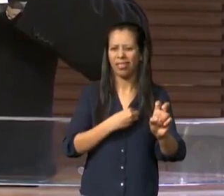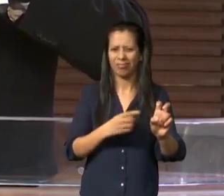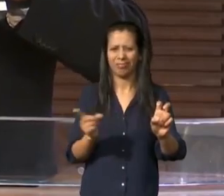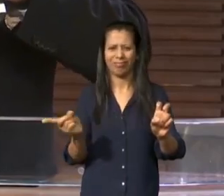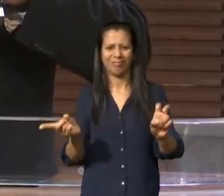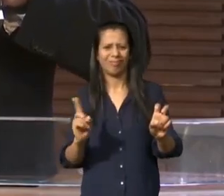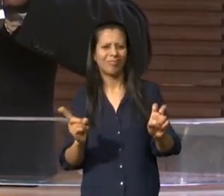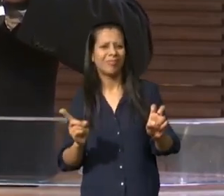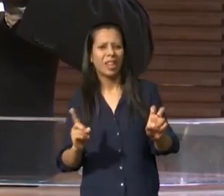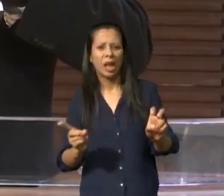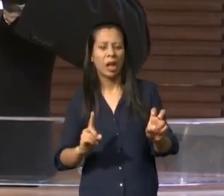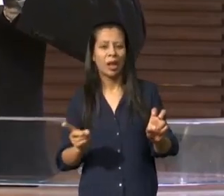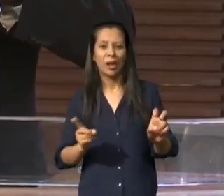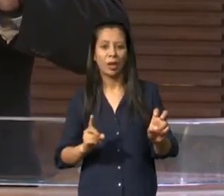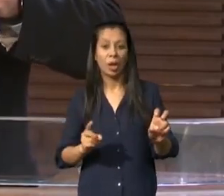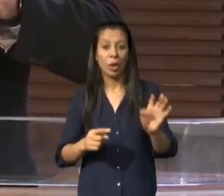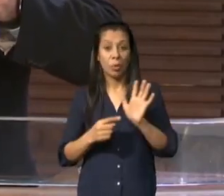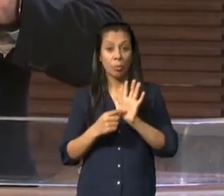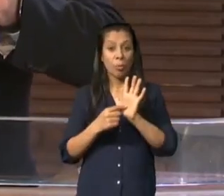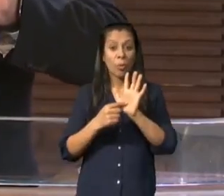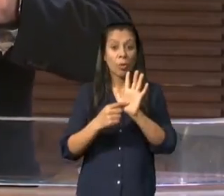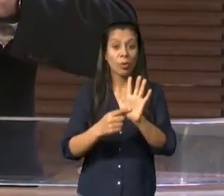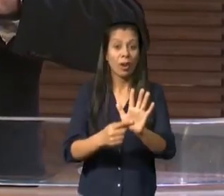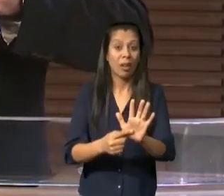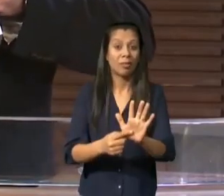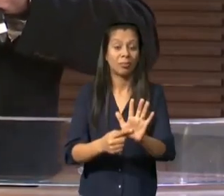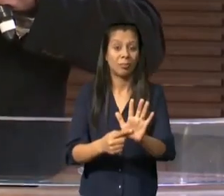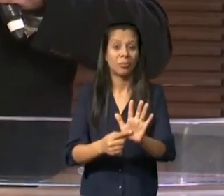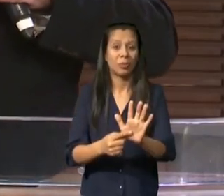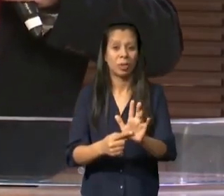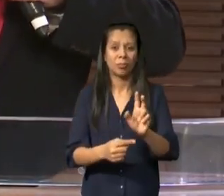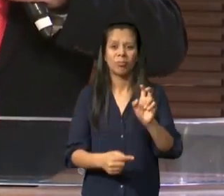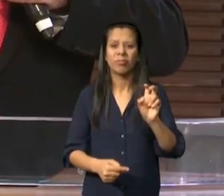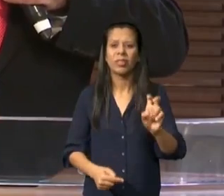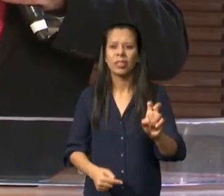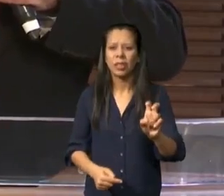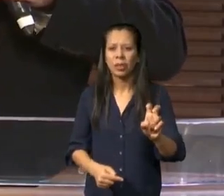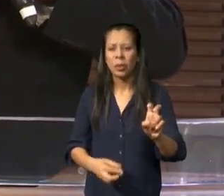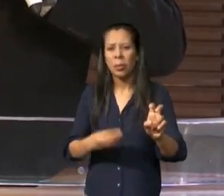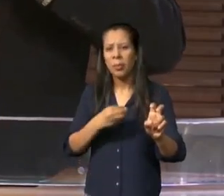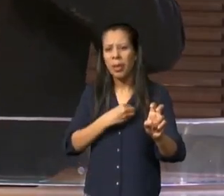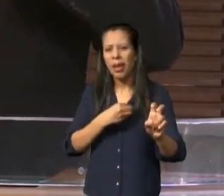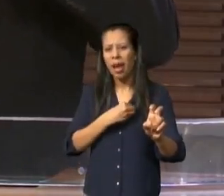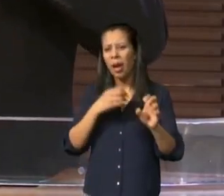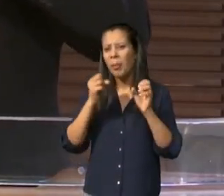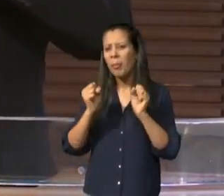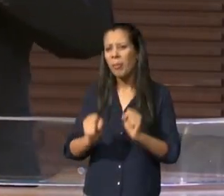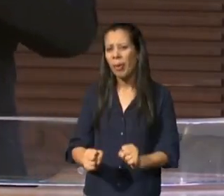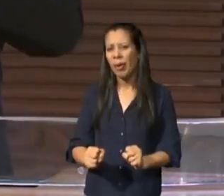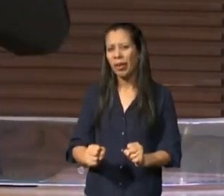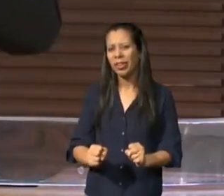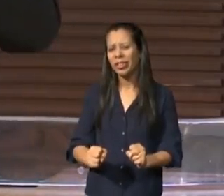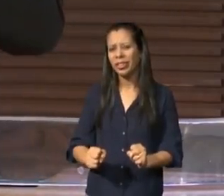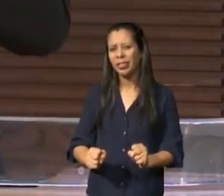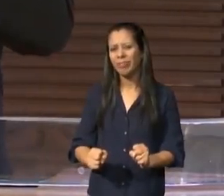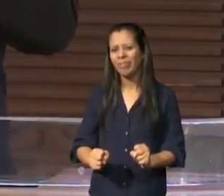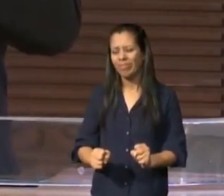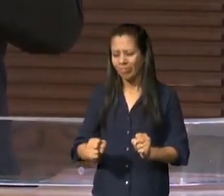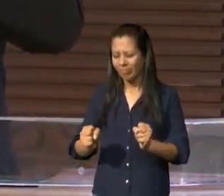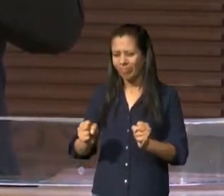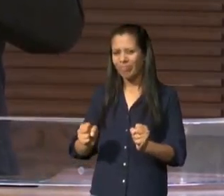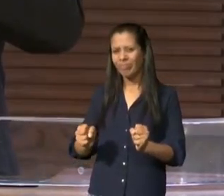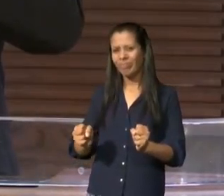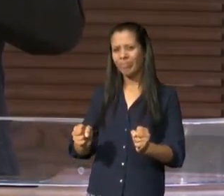atingir a minha vida e me tirar da terra prometida mas quando Paulo coloca isto ele